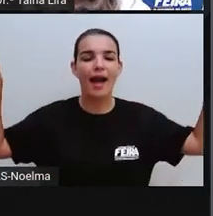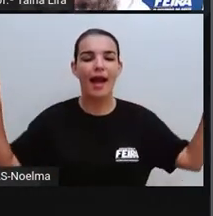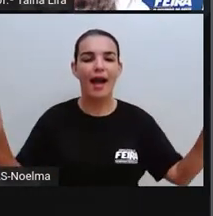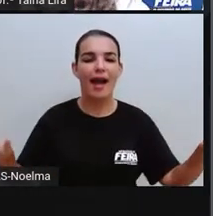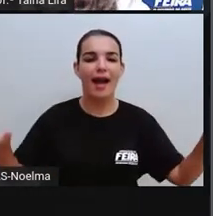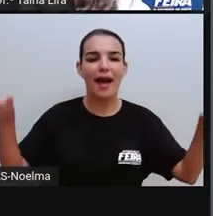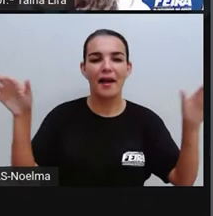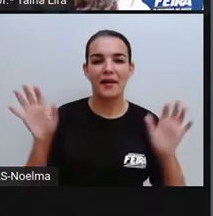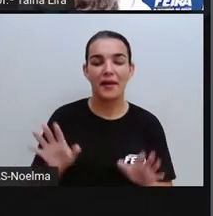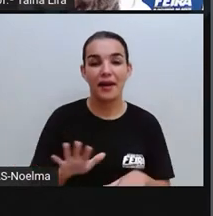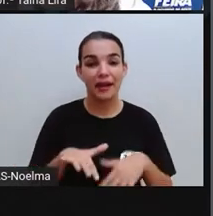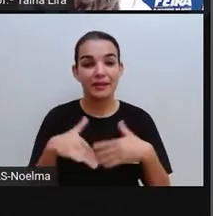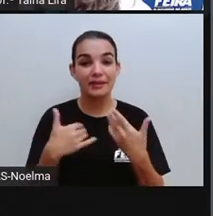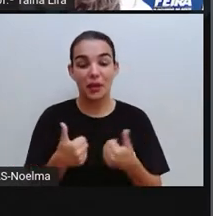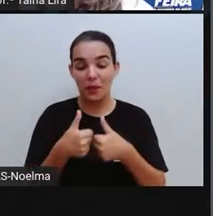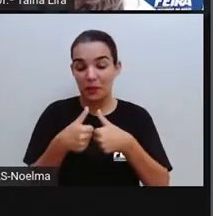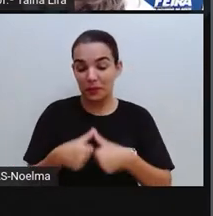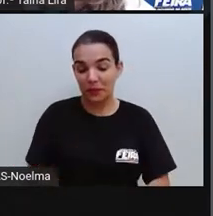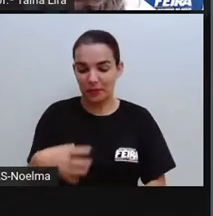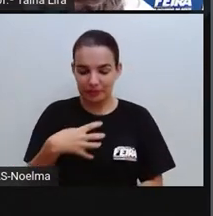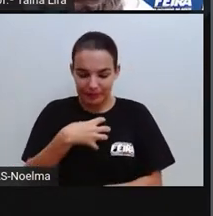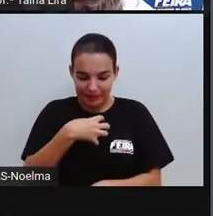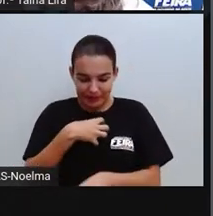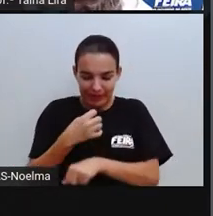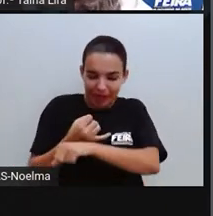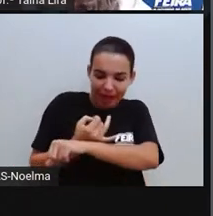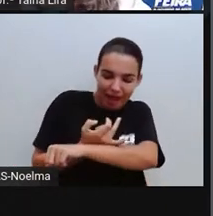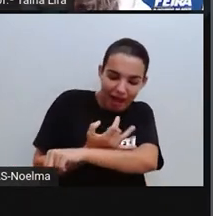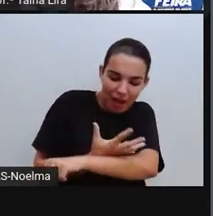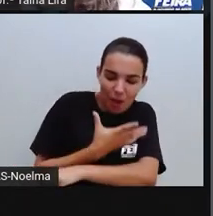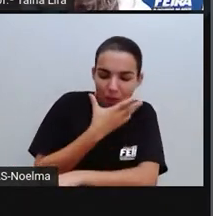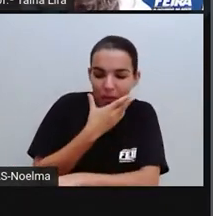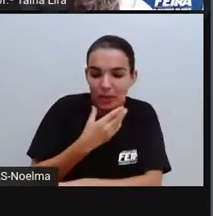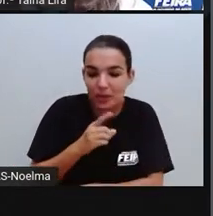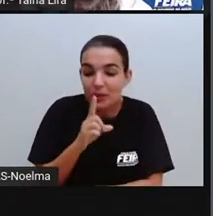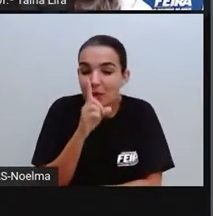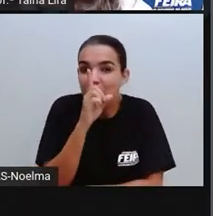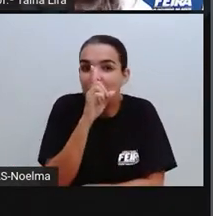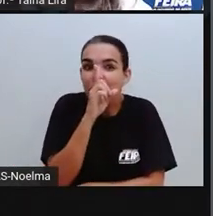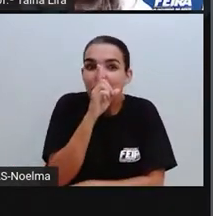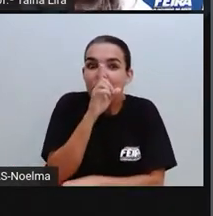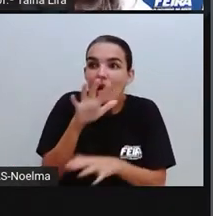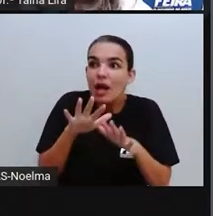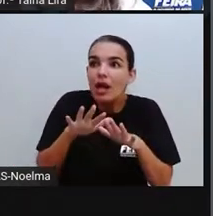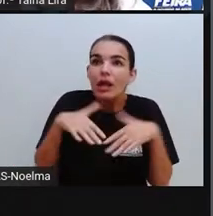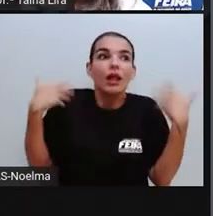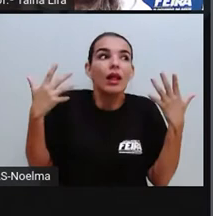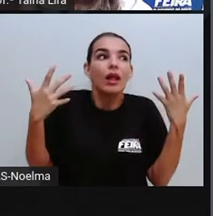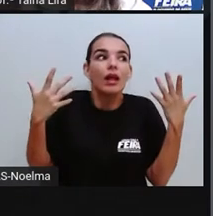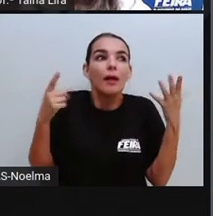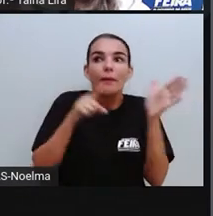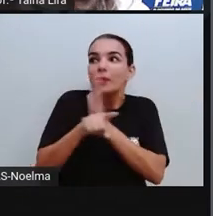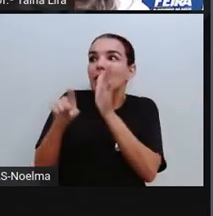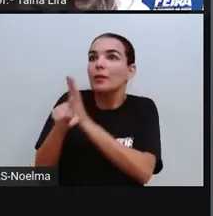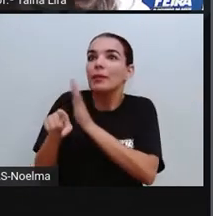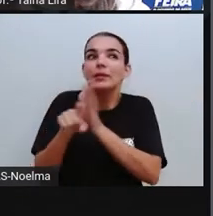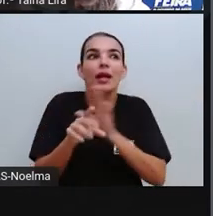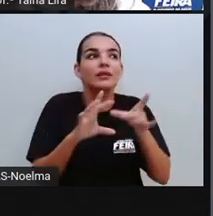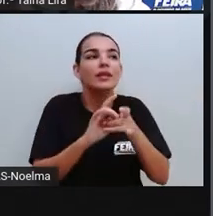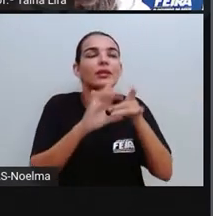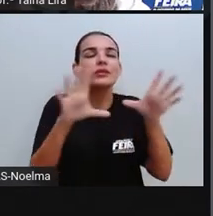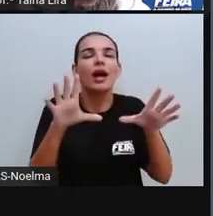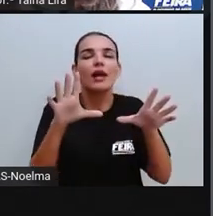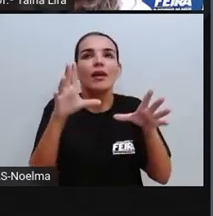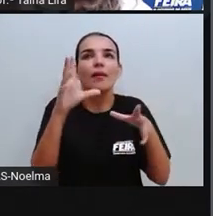fez o menino se calar. De repente, tantas perguntas deixaram de existir. Foram levadas